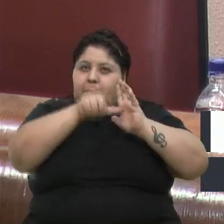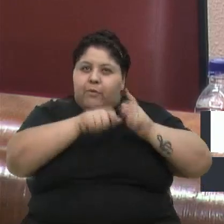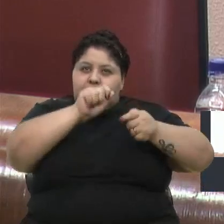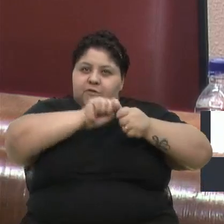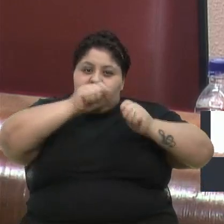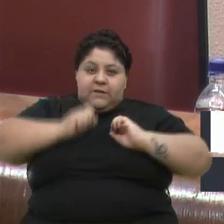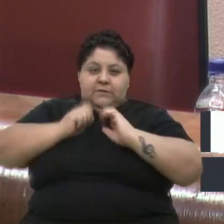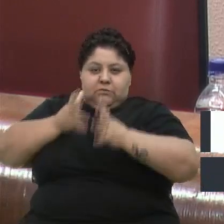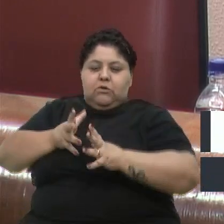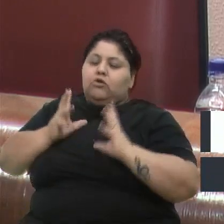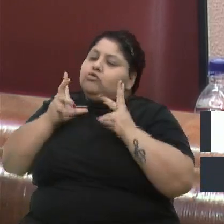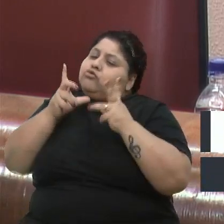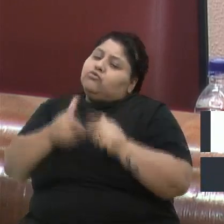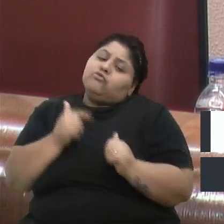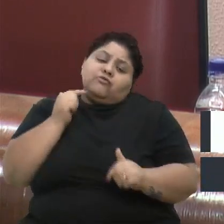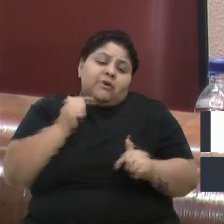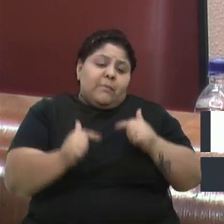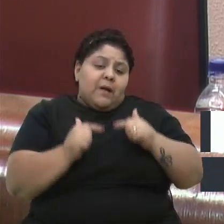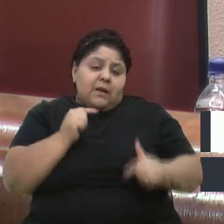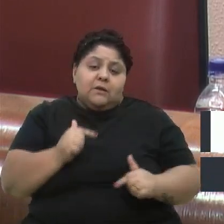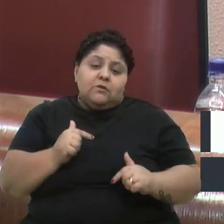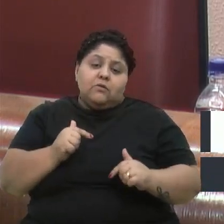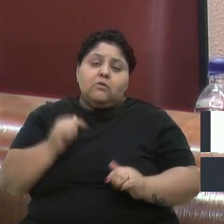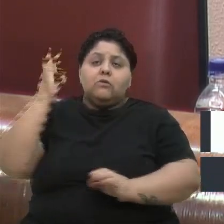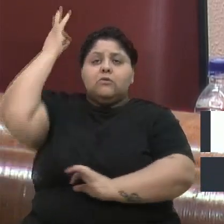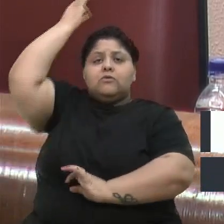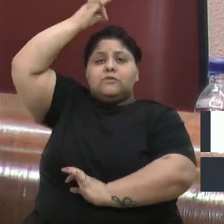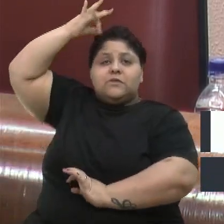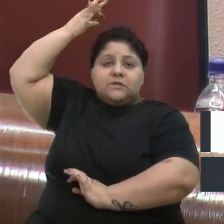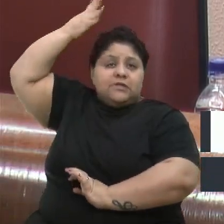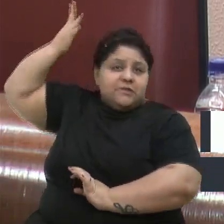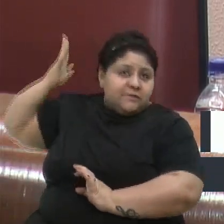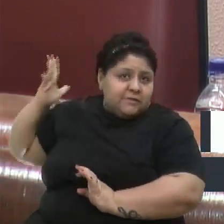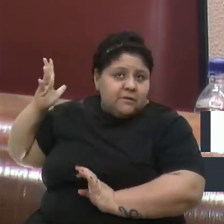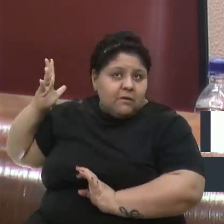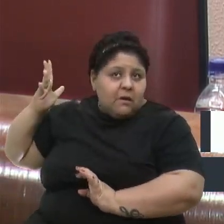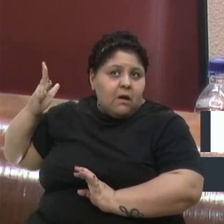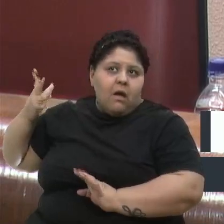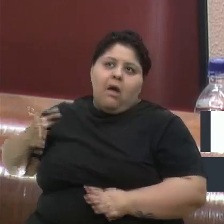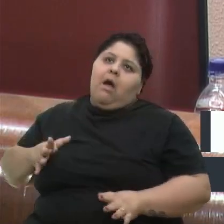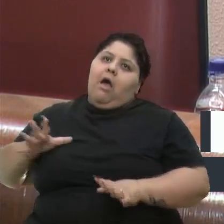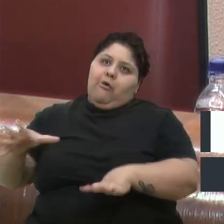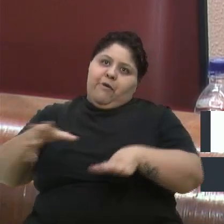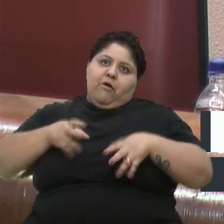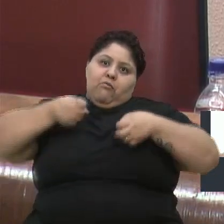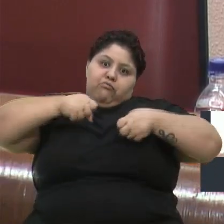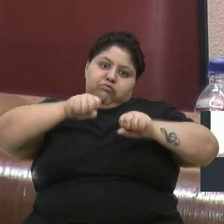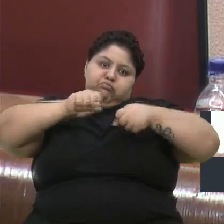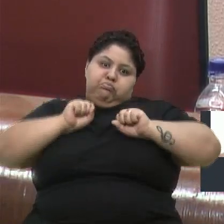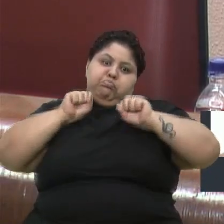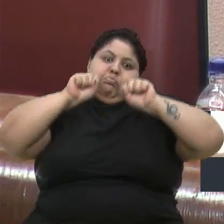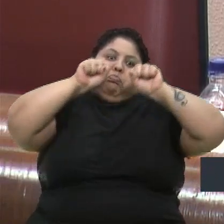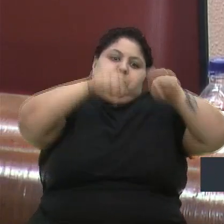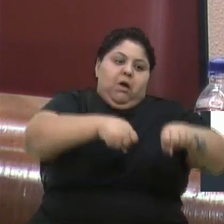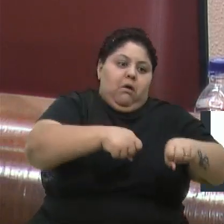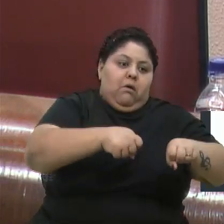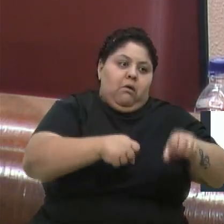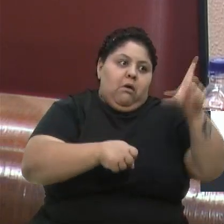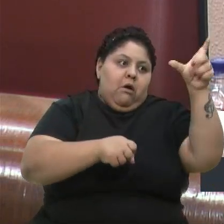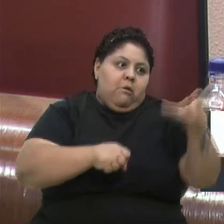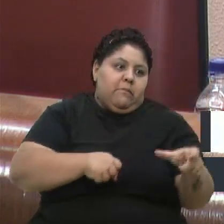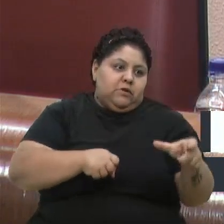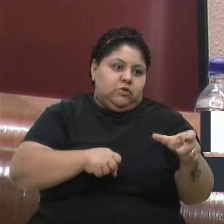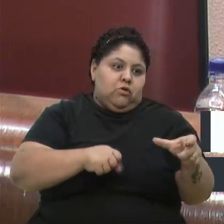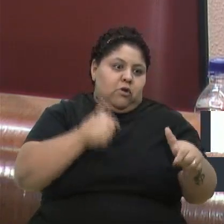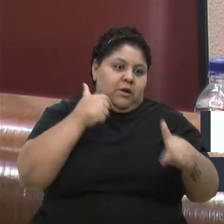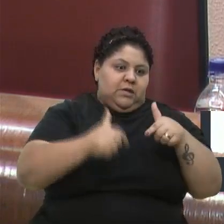são tudo trabalhador, são tudo zanjinho. Aí tocam a moto em cima do cara que está trabalhando e tentando fiscalizar para parar